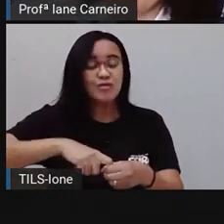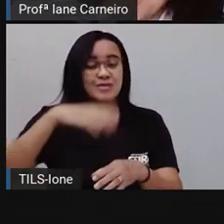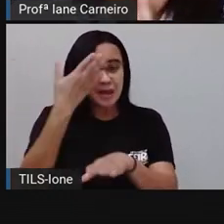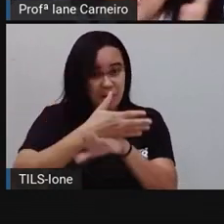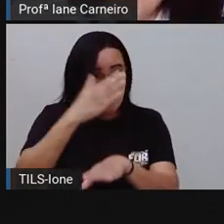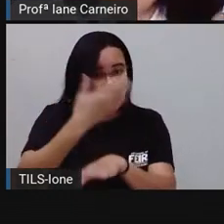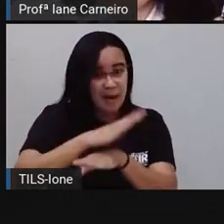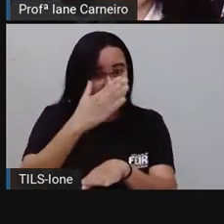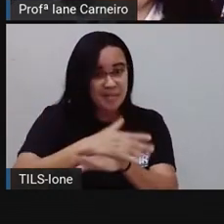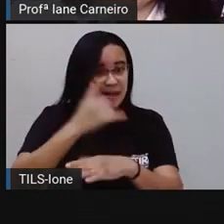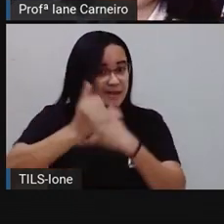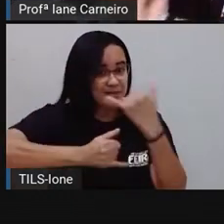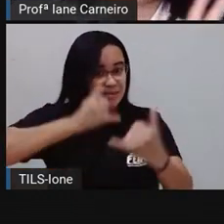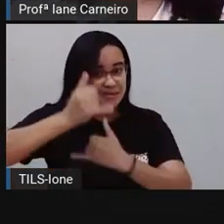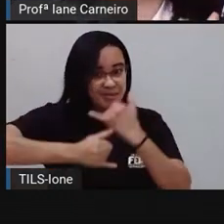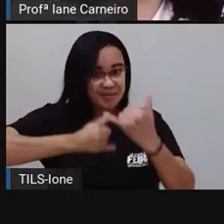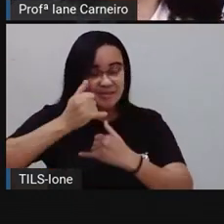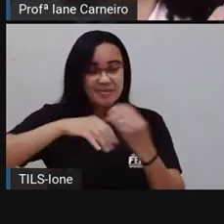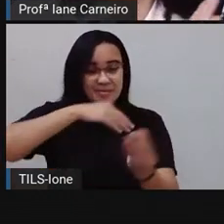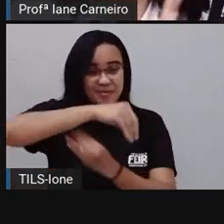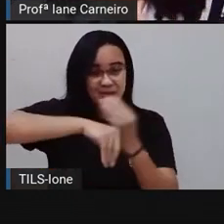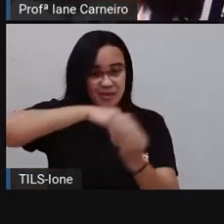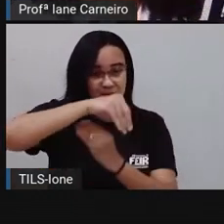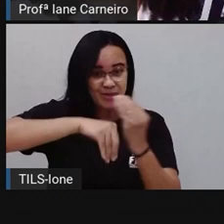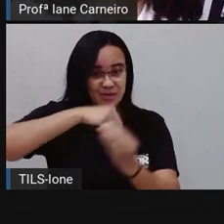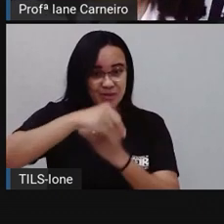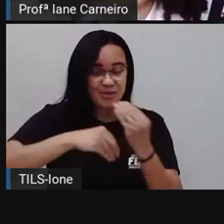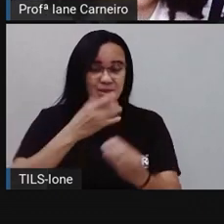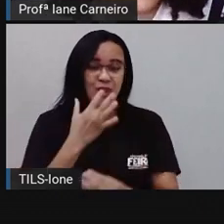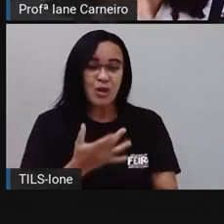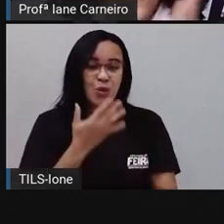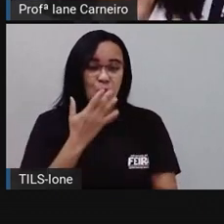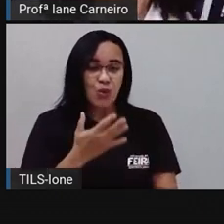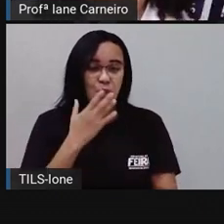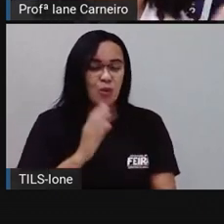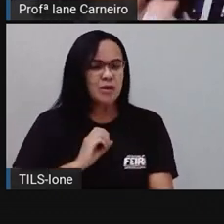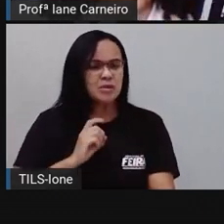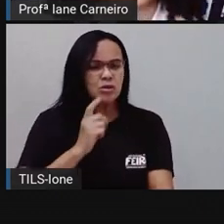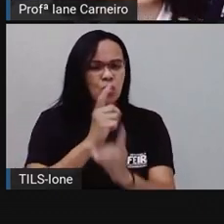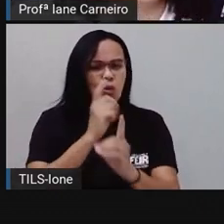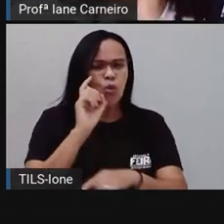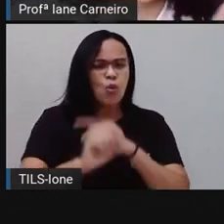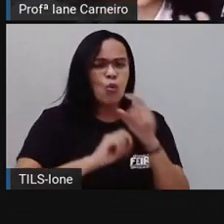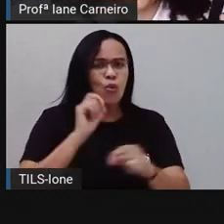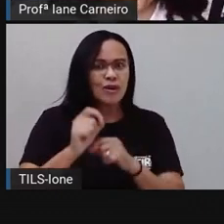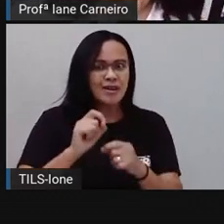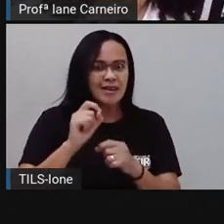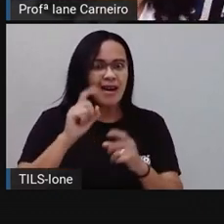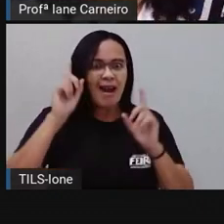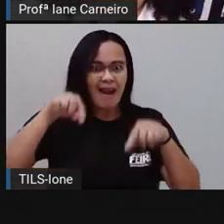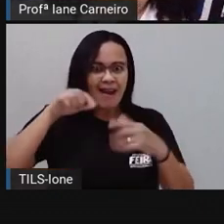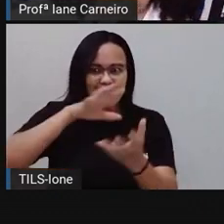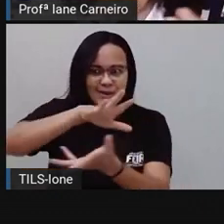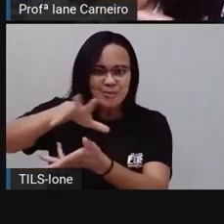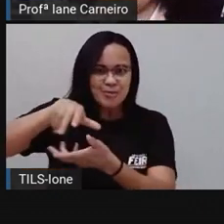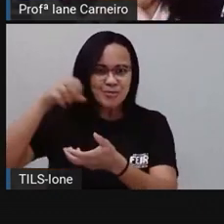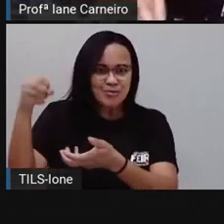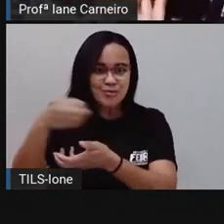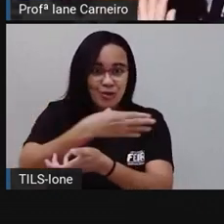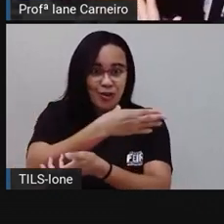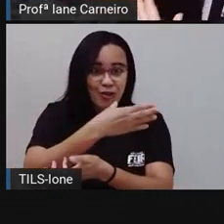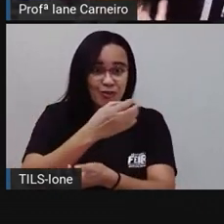Aí você brinca lá com as cores, mistura à vontade e descobre, né, esse mundo novo de cores, tá bom?